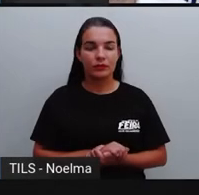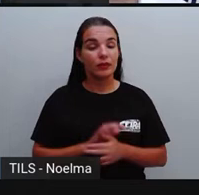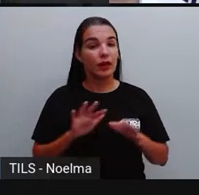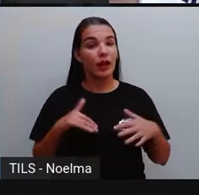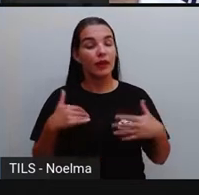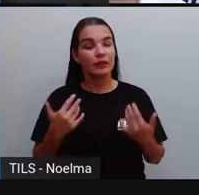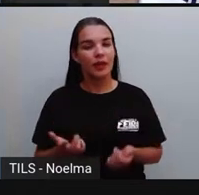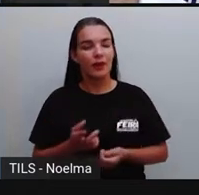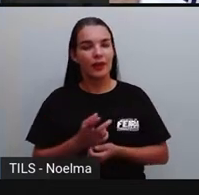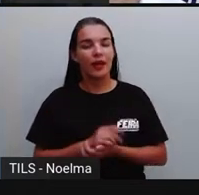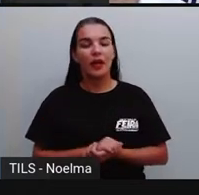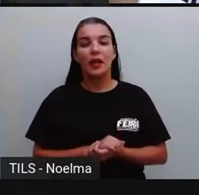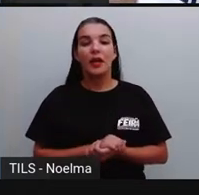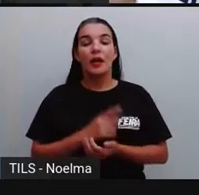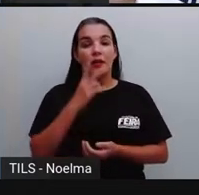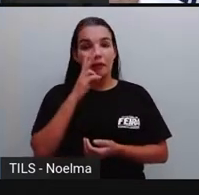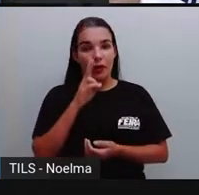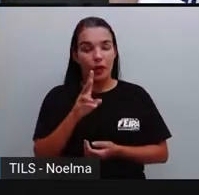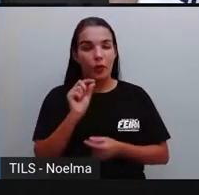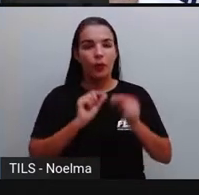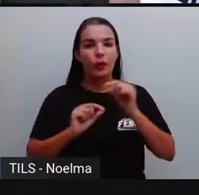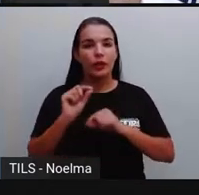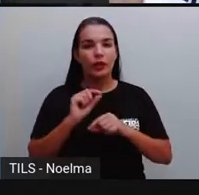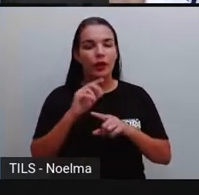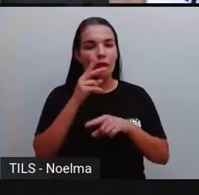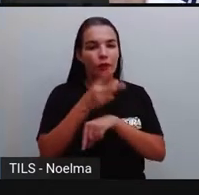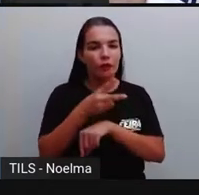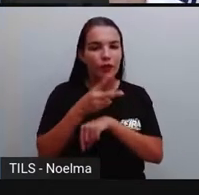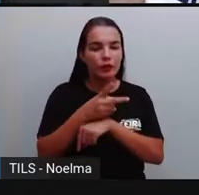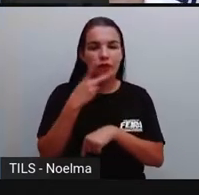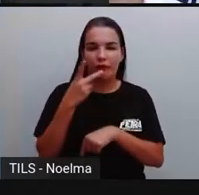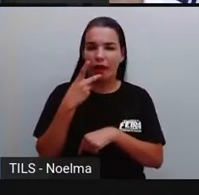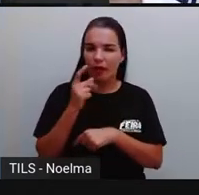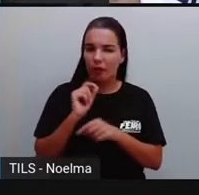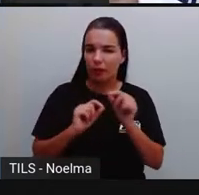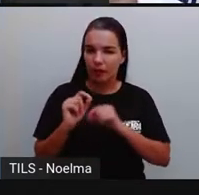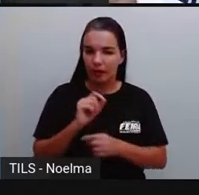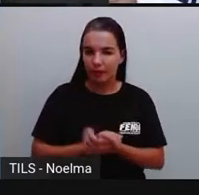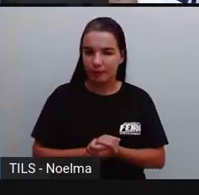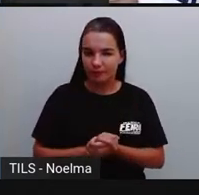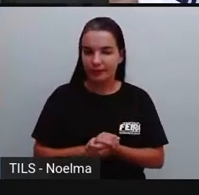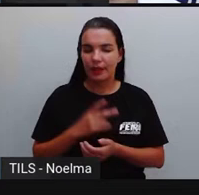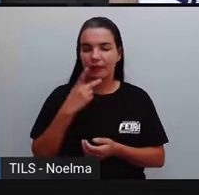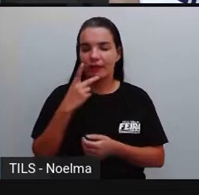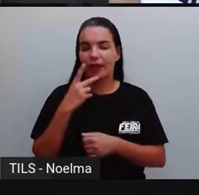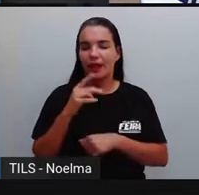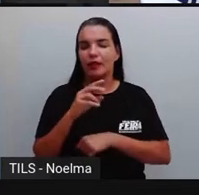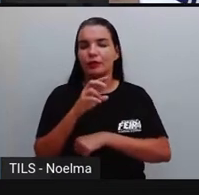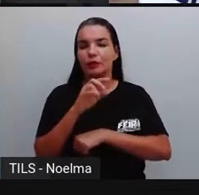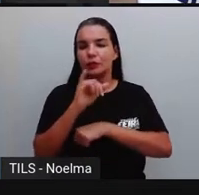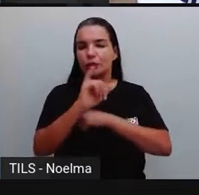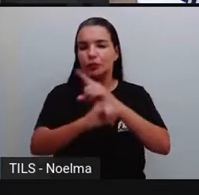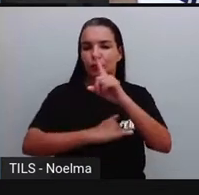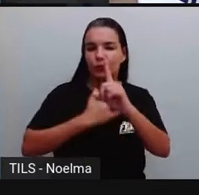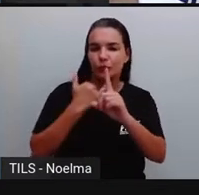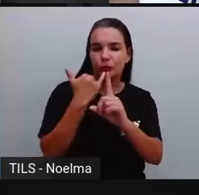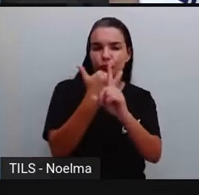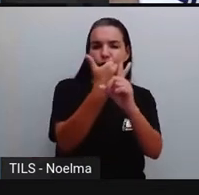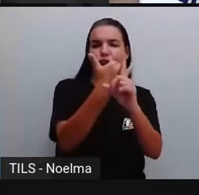Então, segundo ano, viram lá o vídeo. O é o vídeo fala ali sobre o bullying, né? O vídeo vem falando